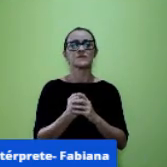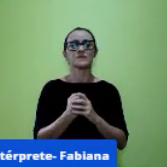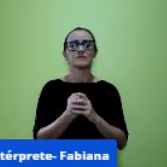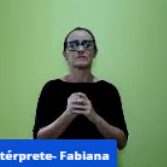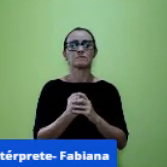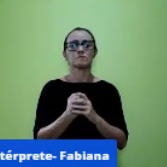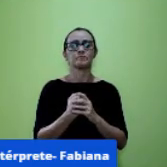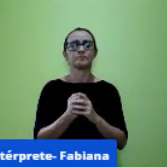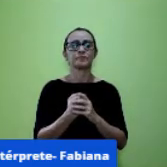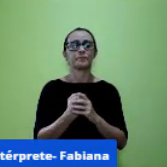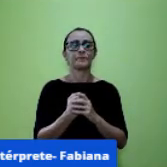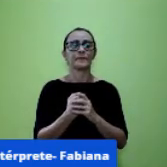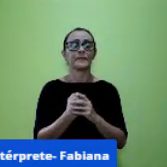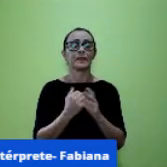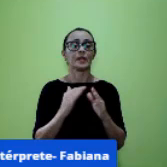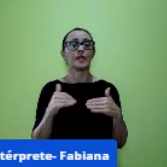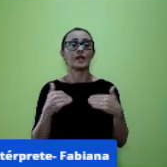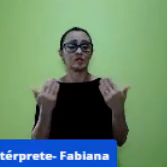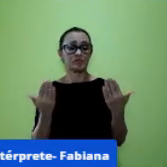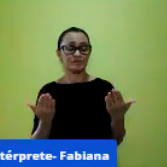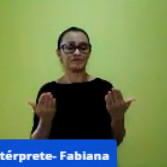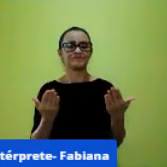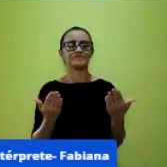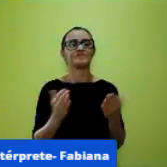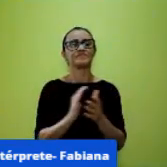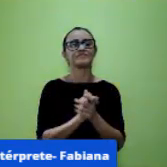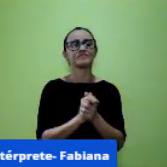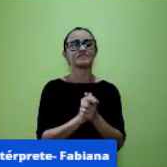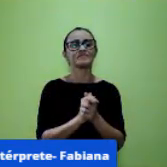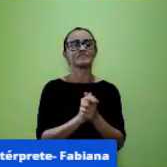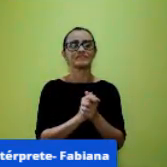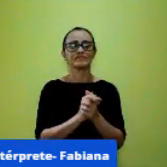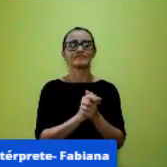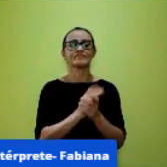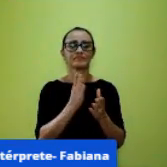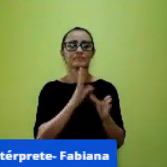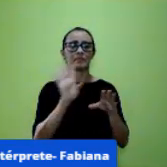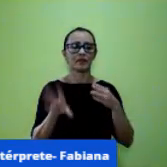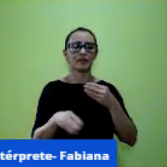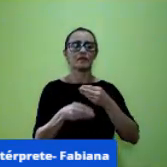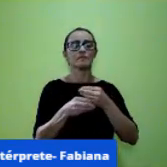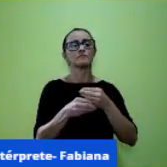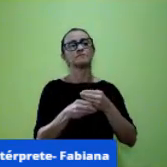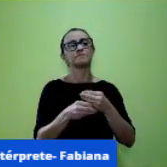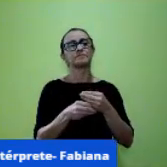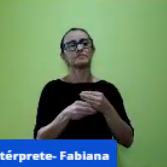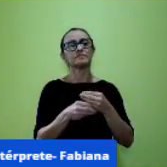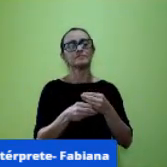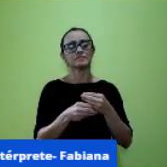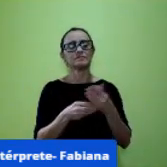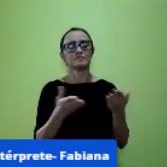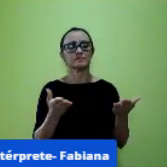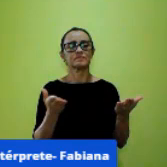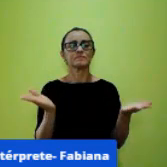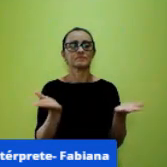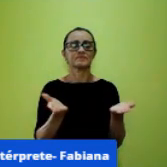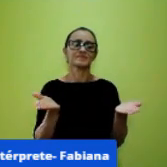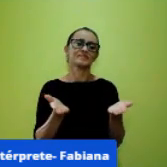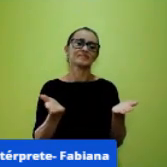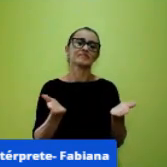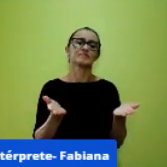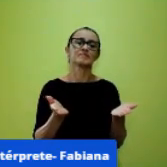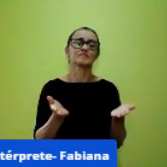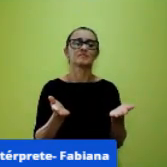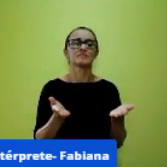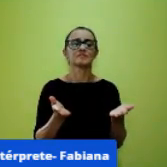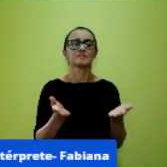bom nesse momento aqui eu vou só fazer uma nessa questão